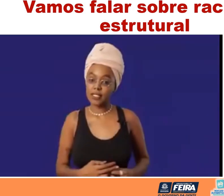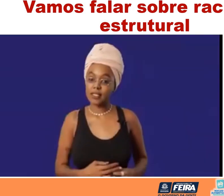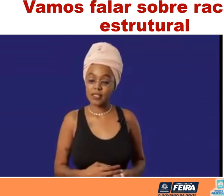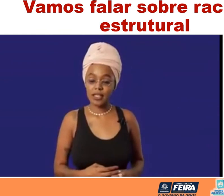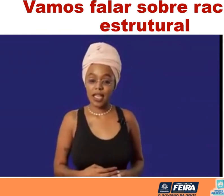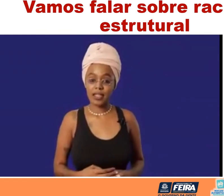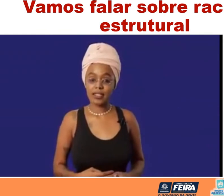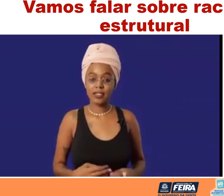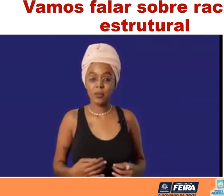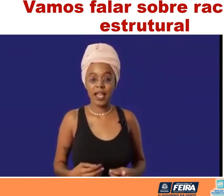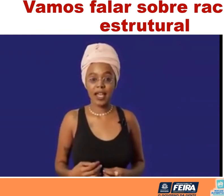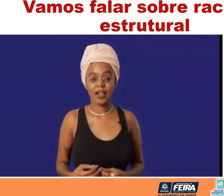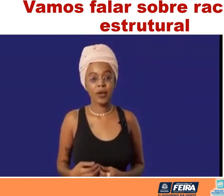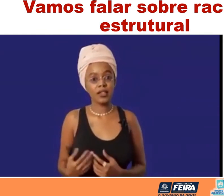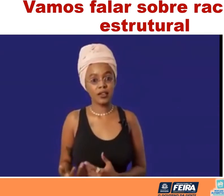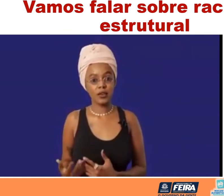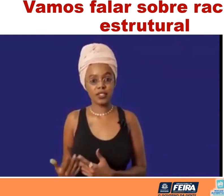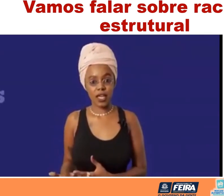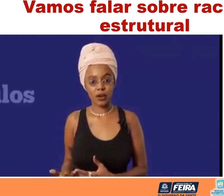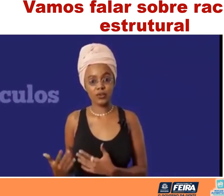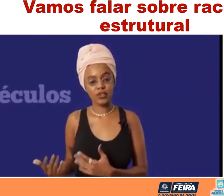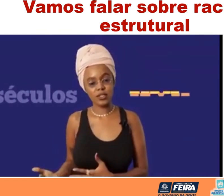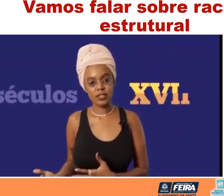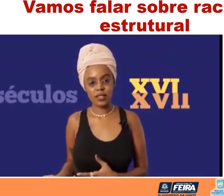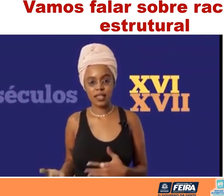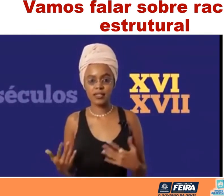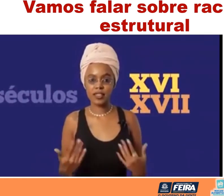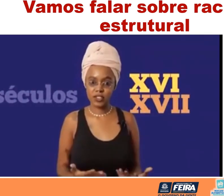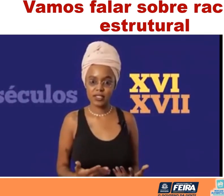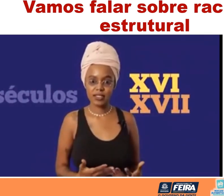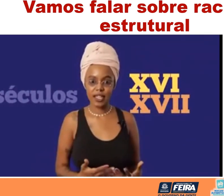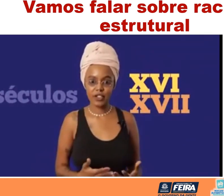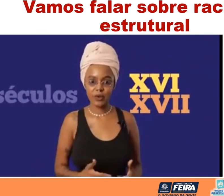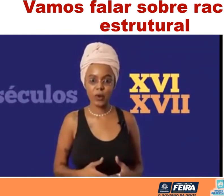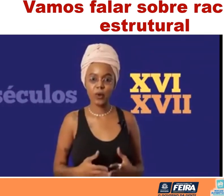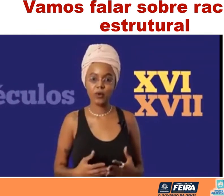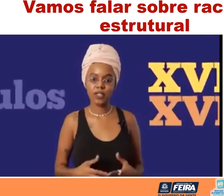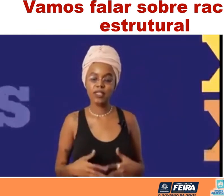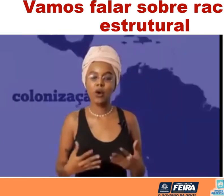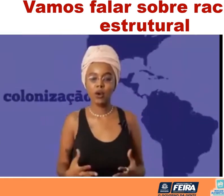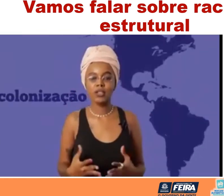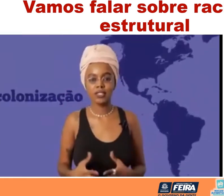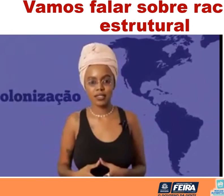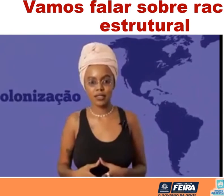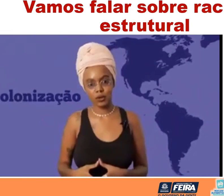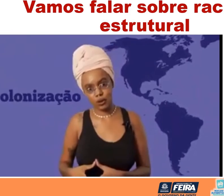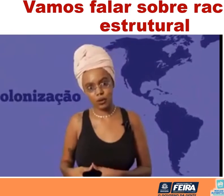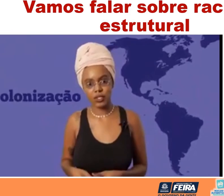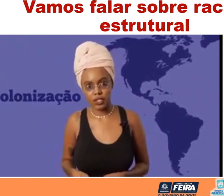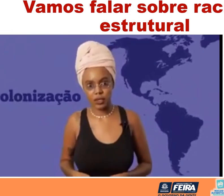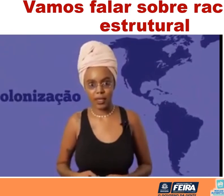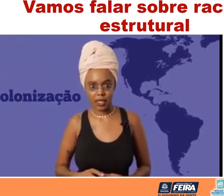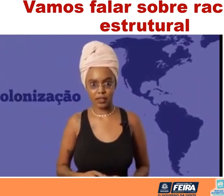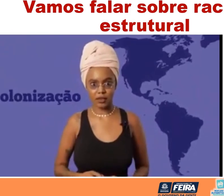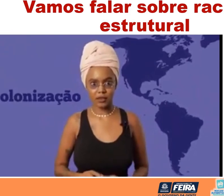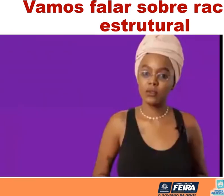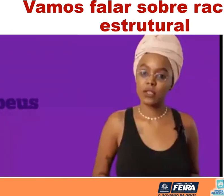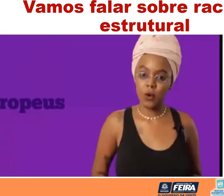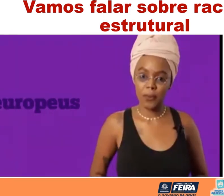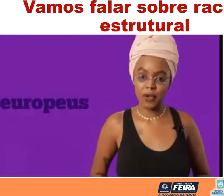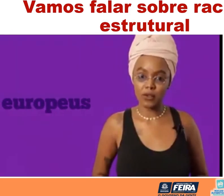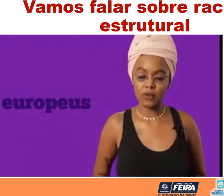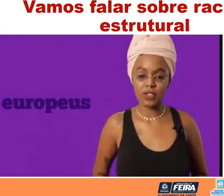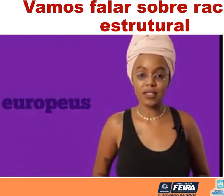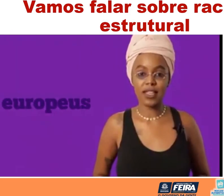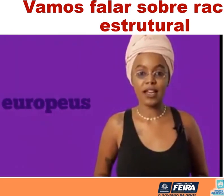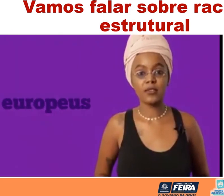começou, mas essas ideias se espalharam entre os séculos XVI e XVII por conta da colonização do continente americano.